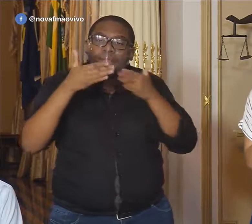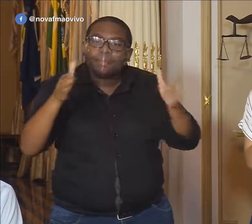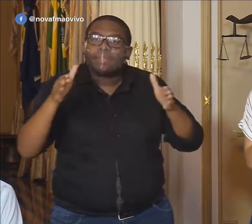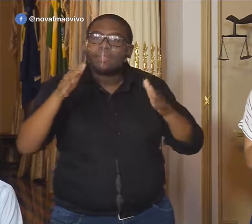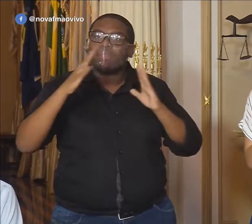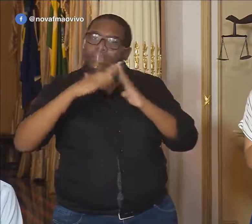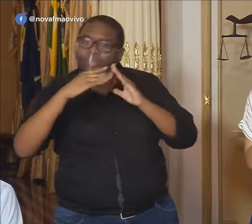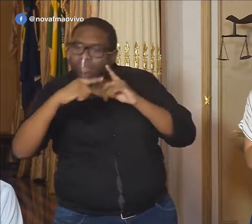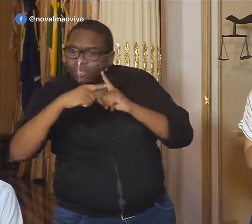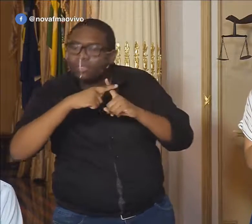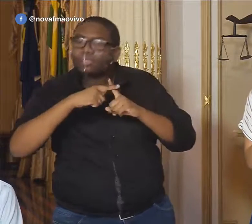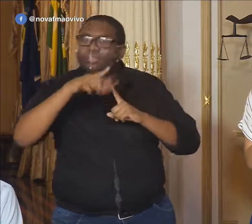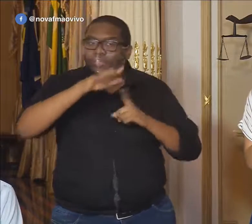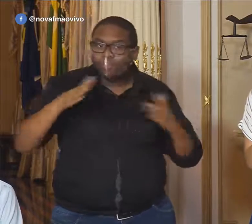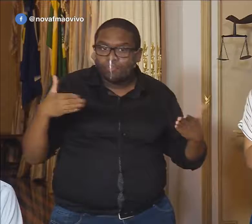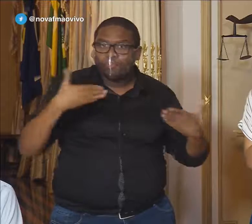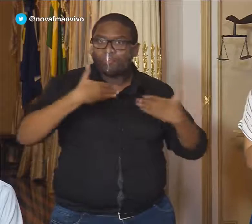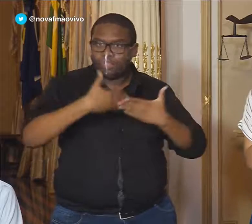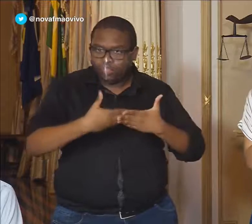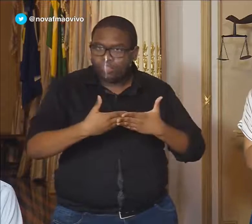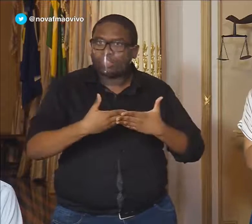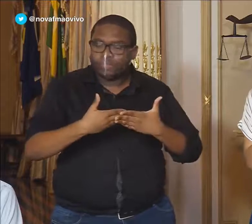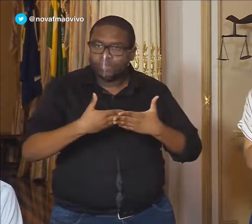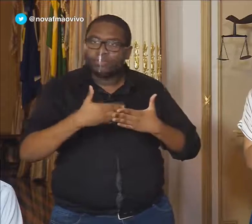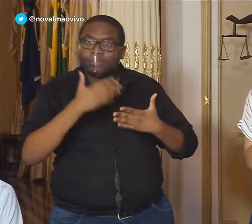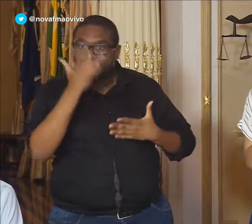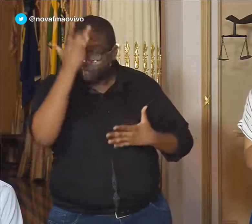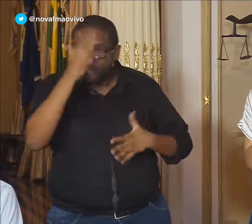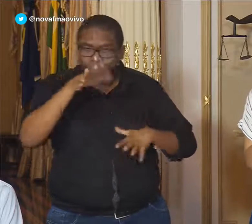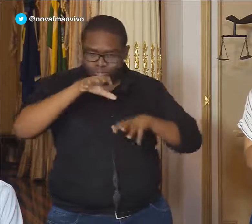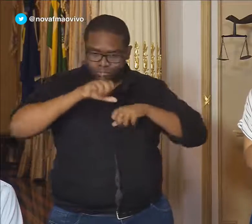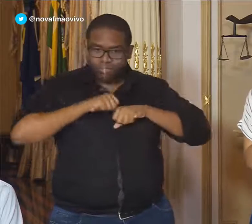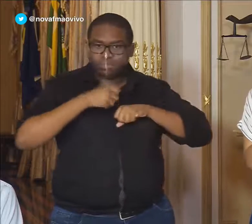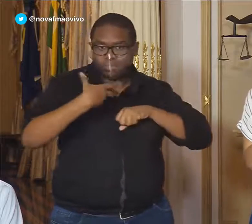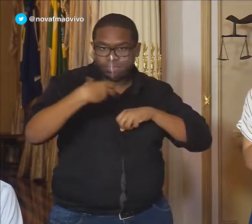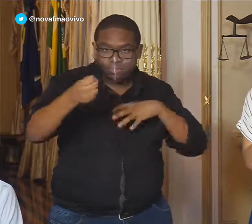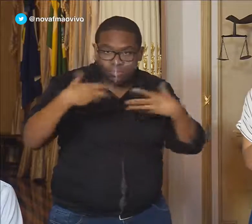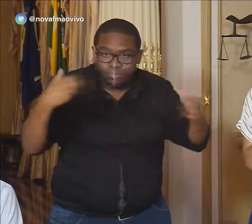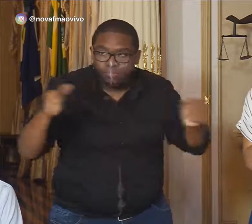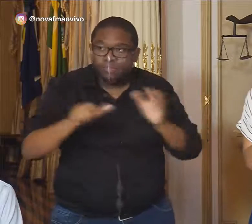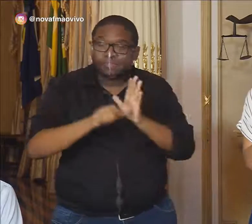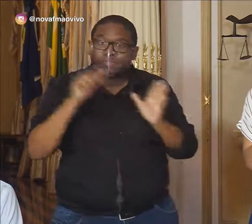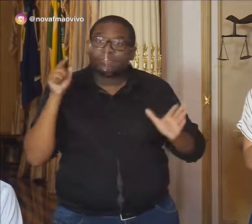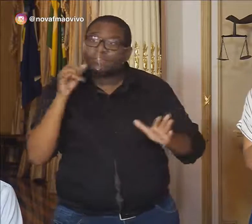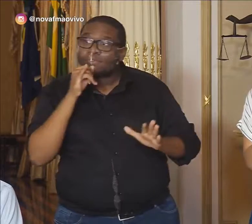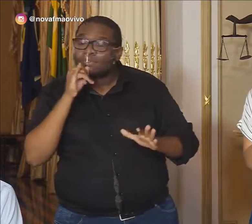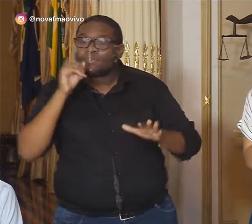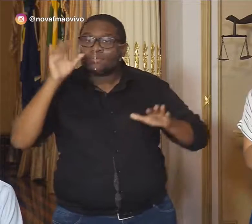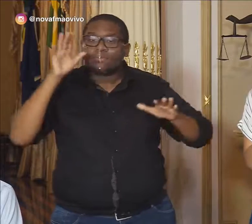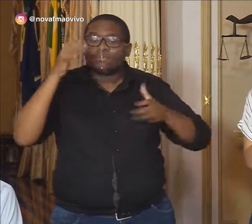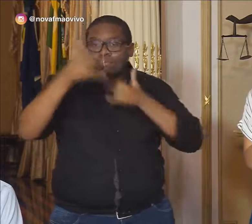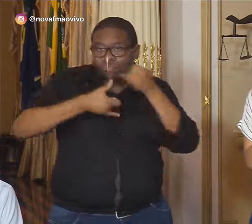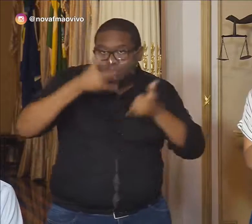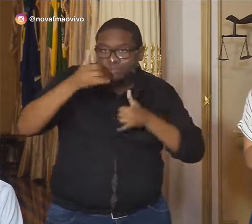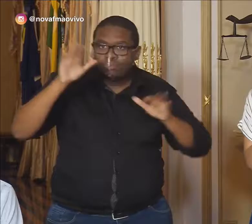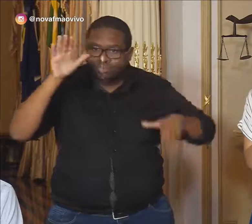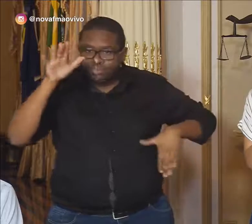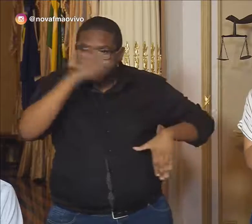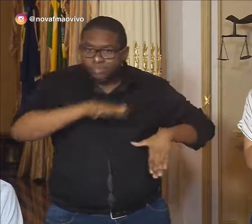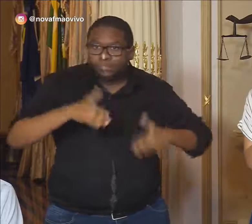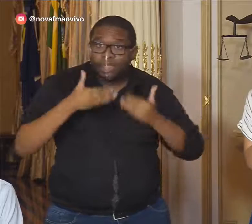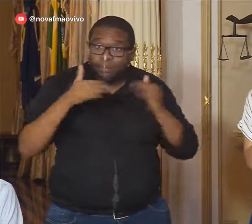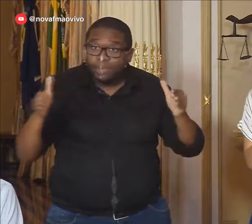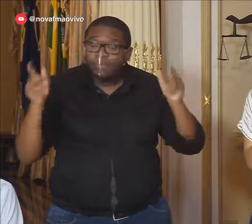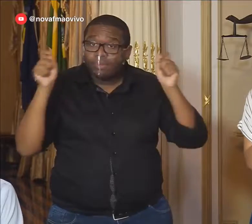religiosos, espaços fechados e que favorecem a transmissão da Covid-19, antes da liberação de parques e praias, espaços abertos e que